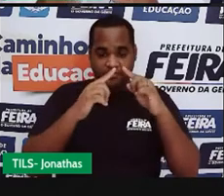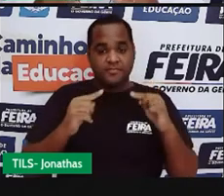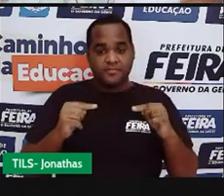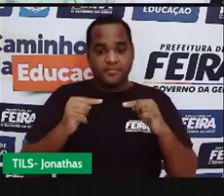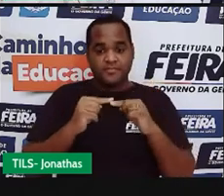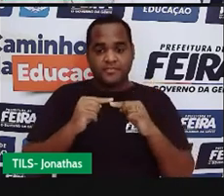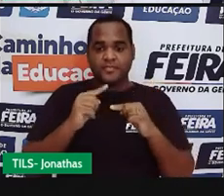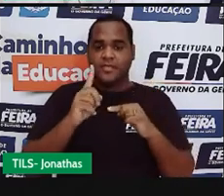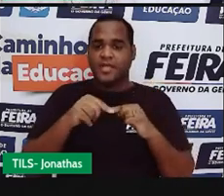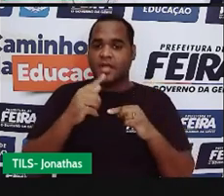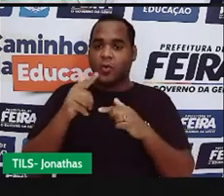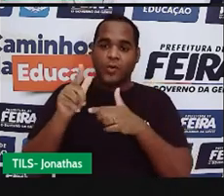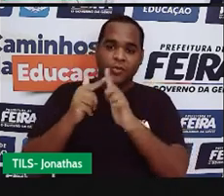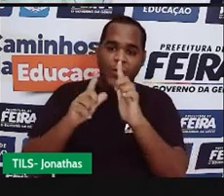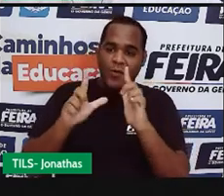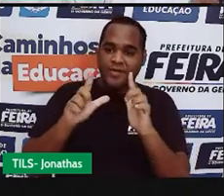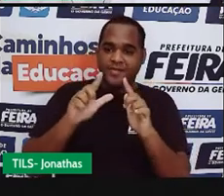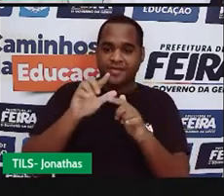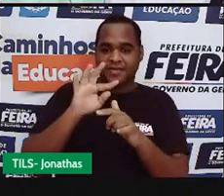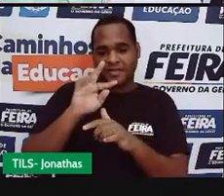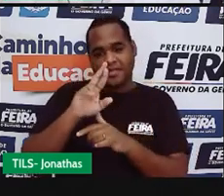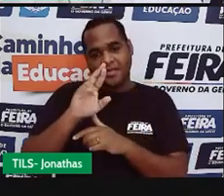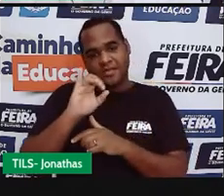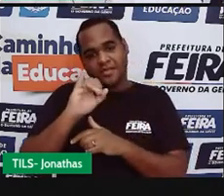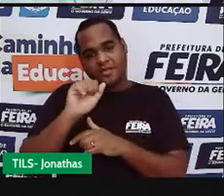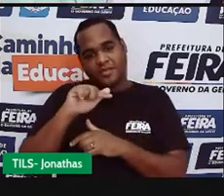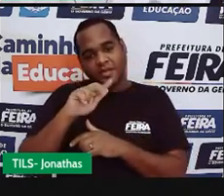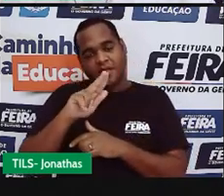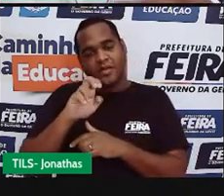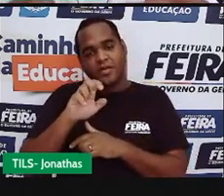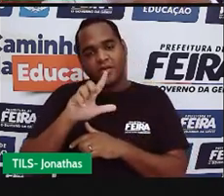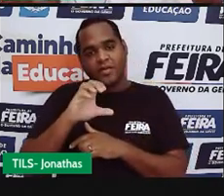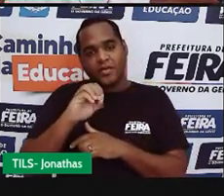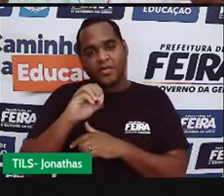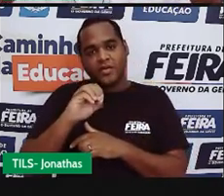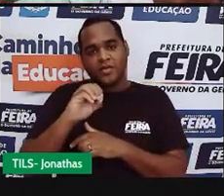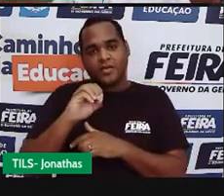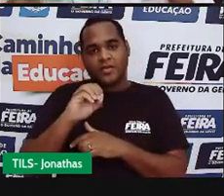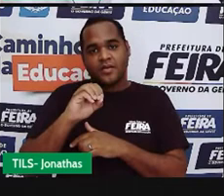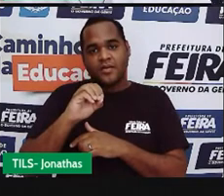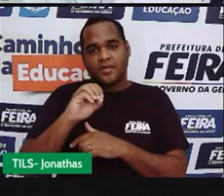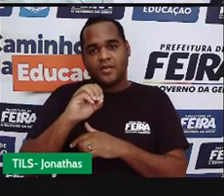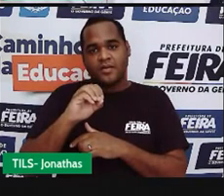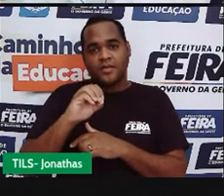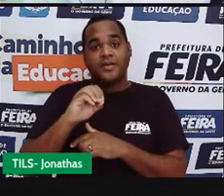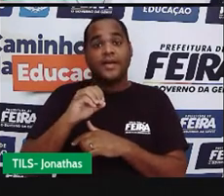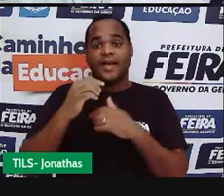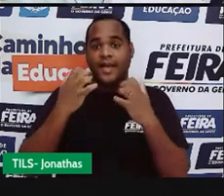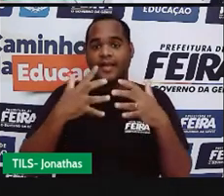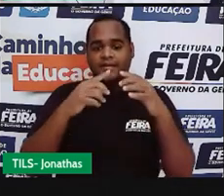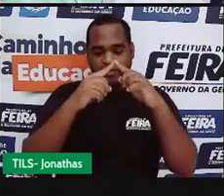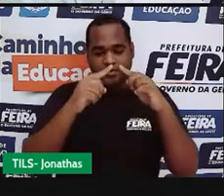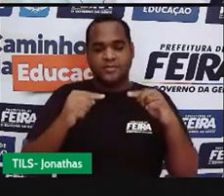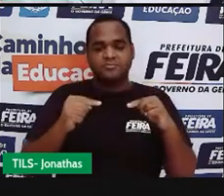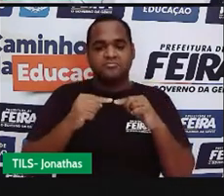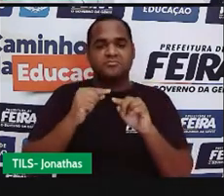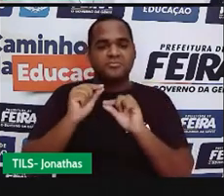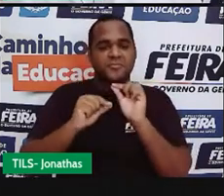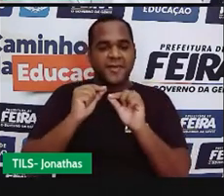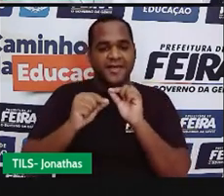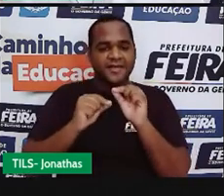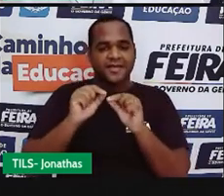vai ter ali os lados do triângulo, e dentro do triângulo a gente tem as aberturazinhas, né? Essas aberturazinhas são